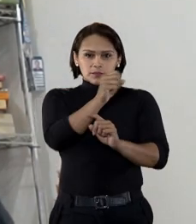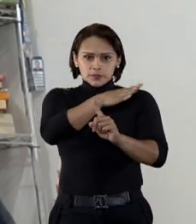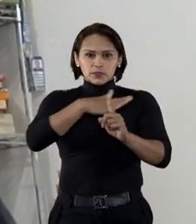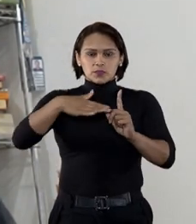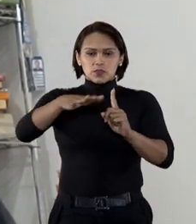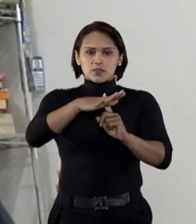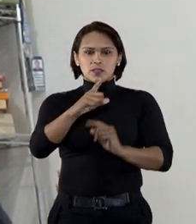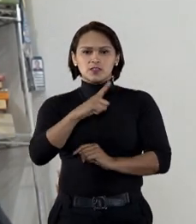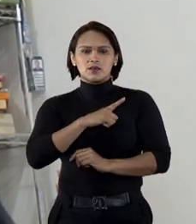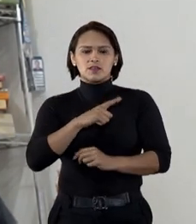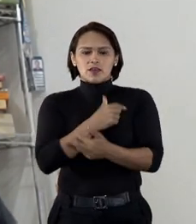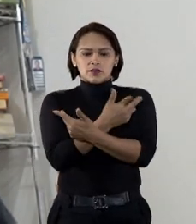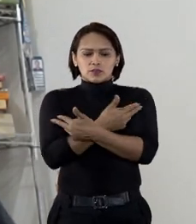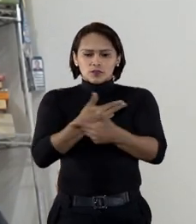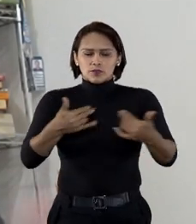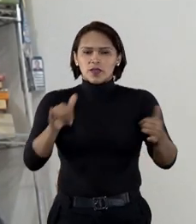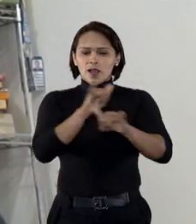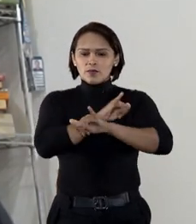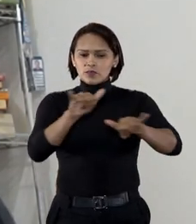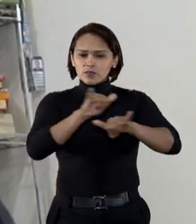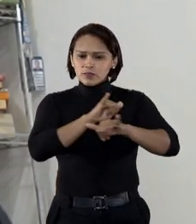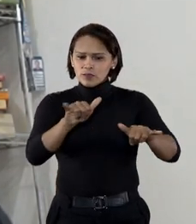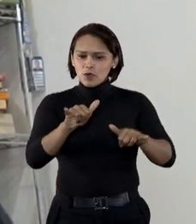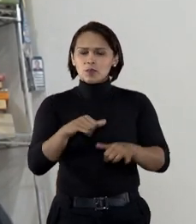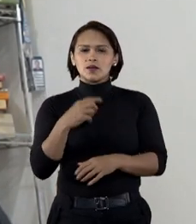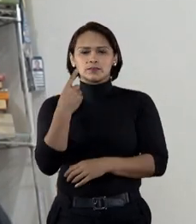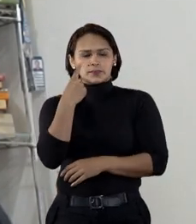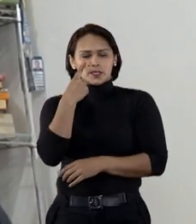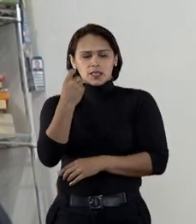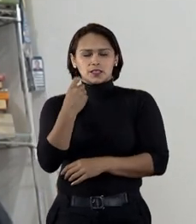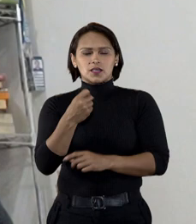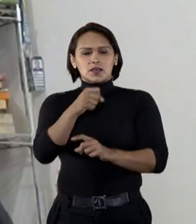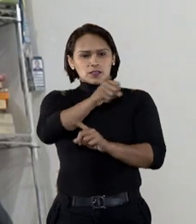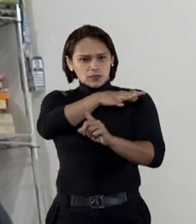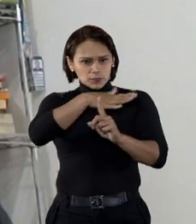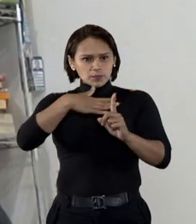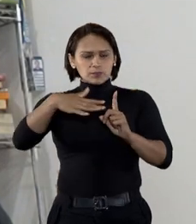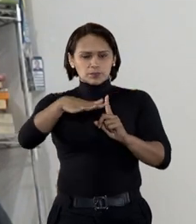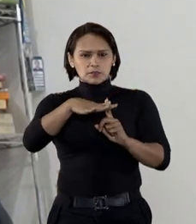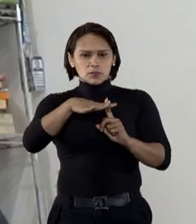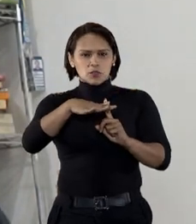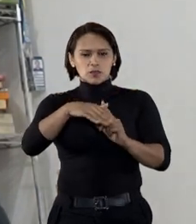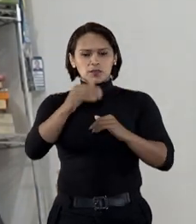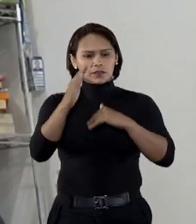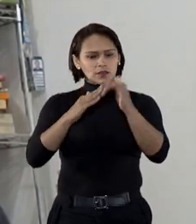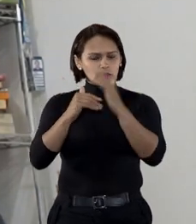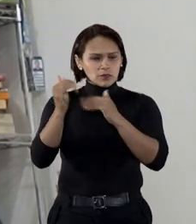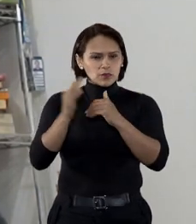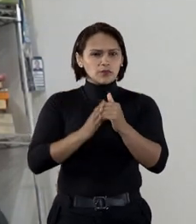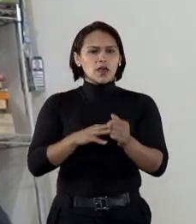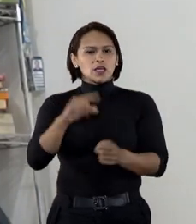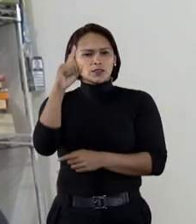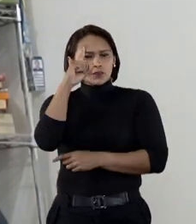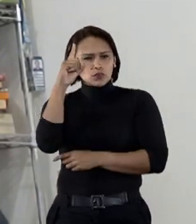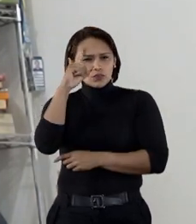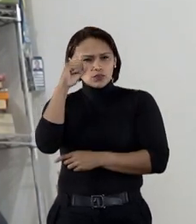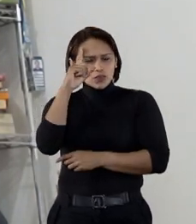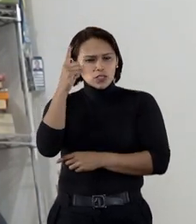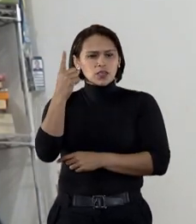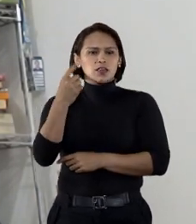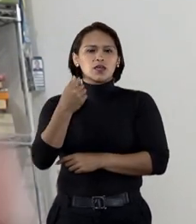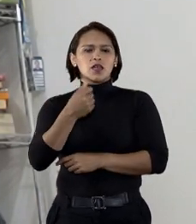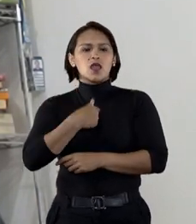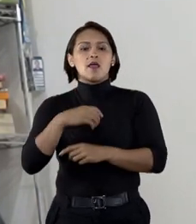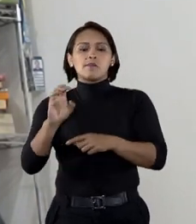que tem diversas informações de interesse público que são produzidas todos os dias,